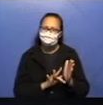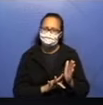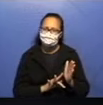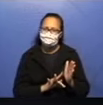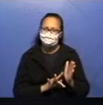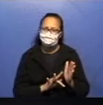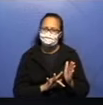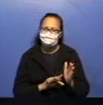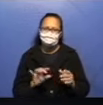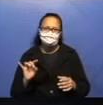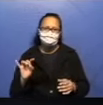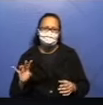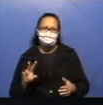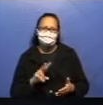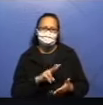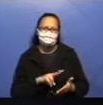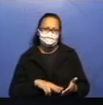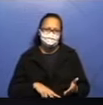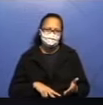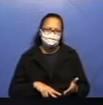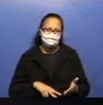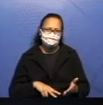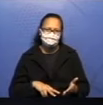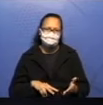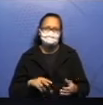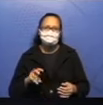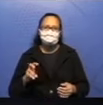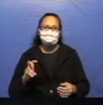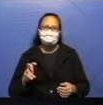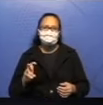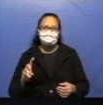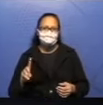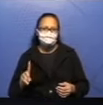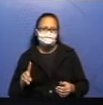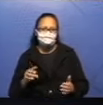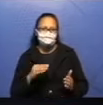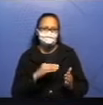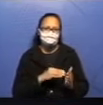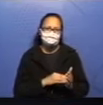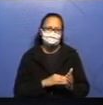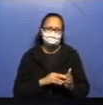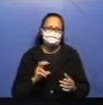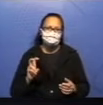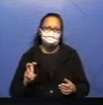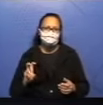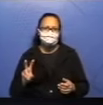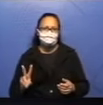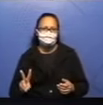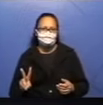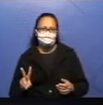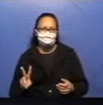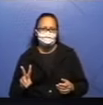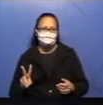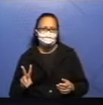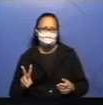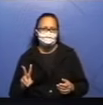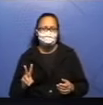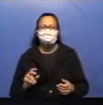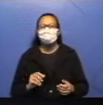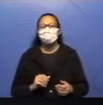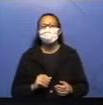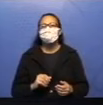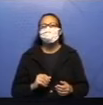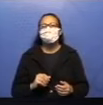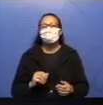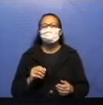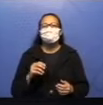Somente ler. A página 51 e 52. Olha lá. Novamente, vai dar alguns elementos. Aqui ele fala sobre